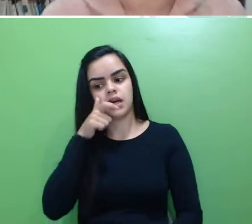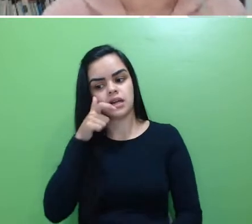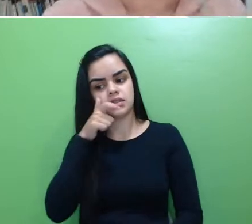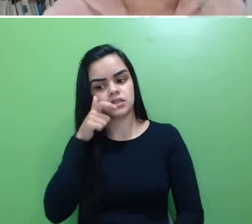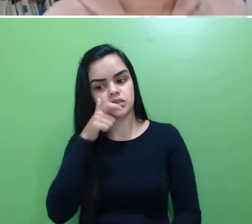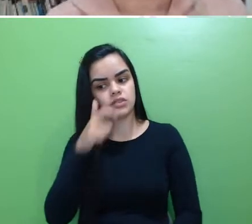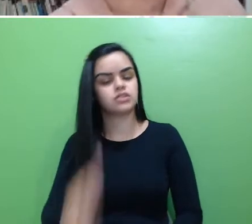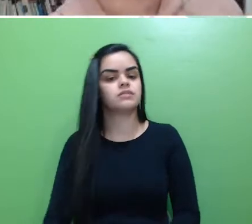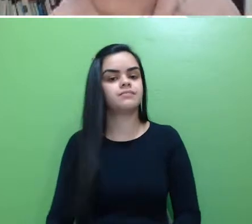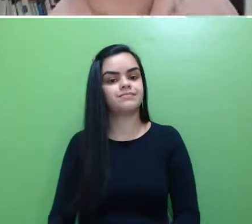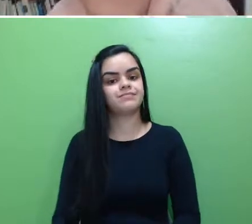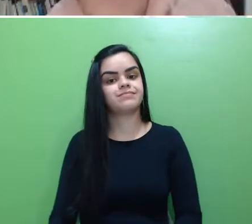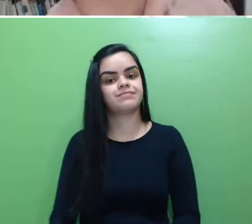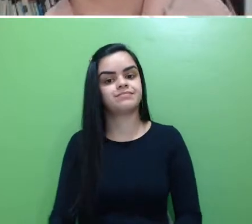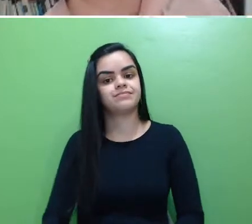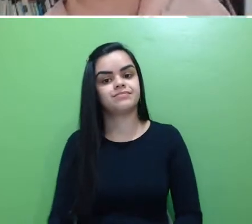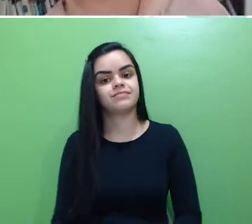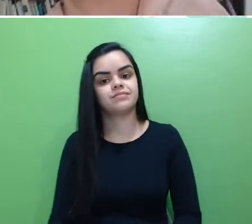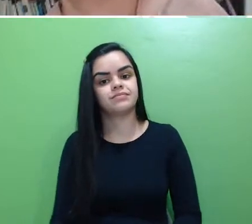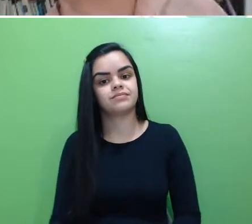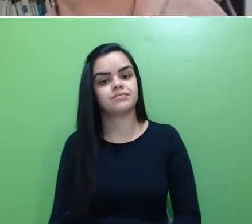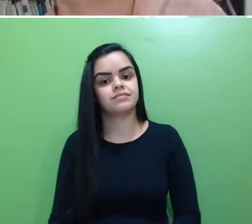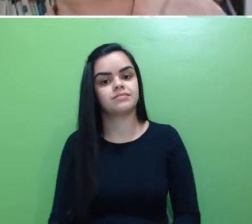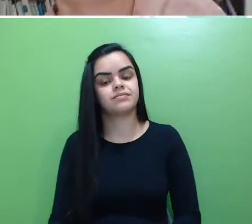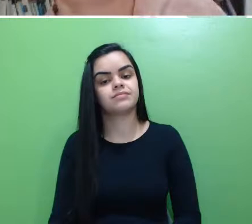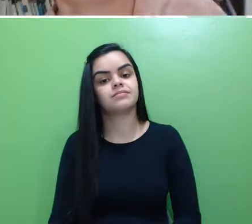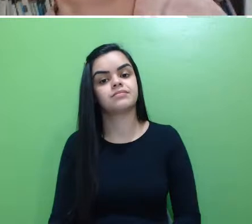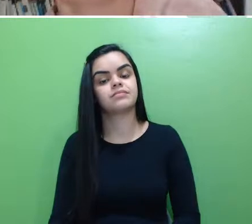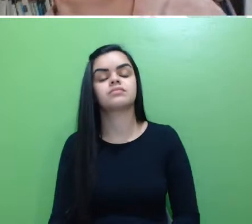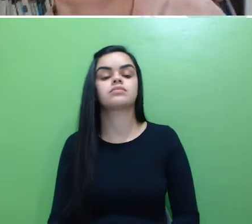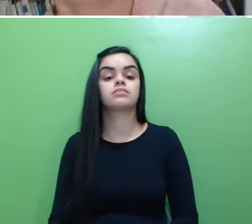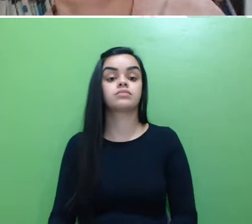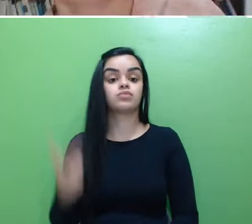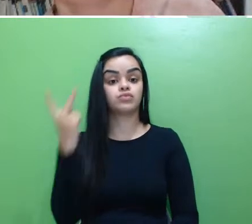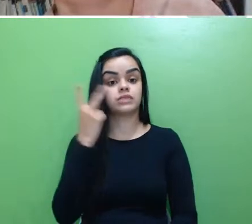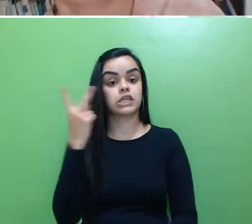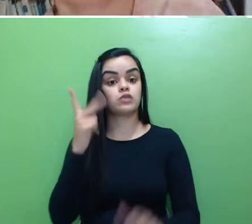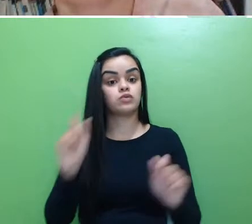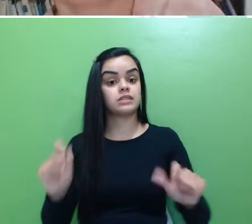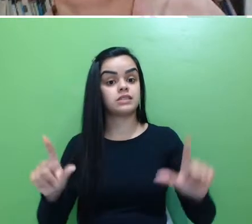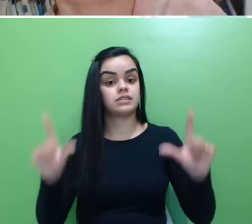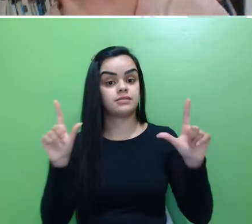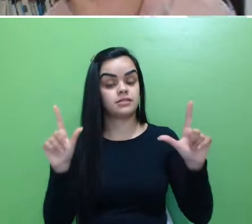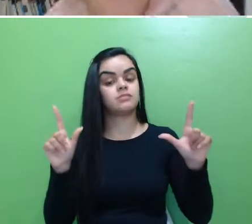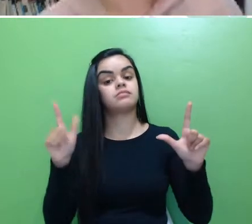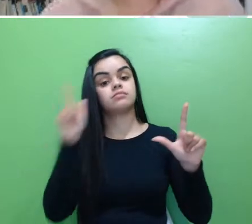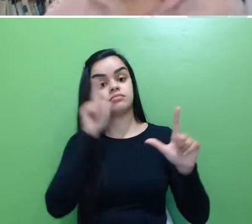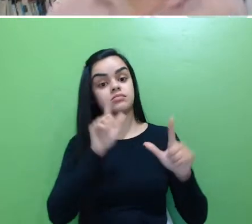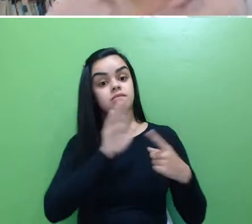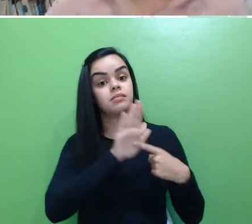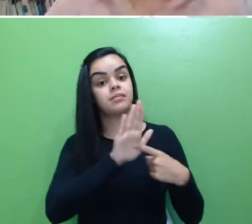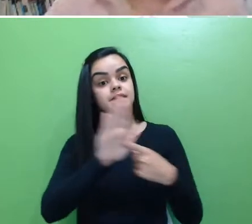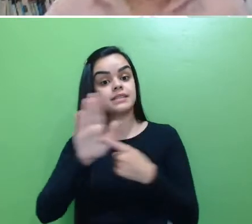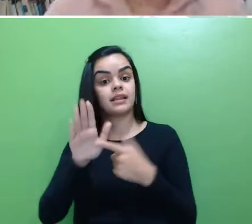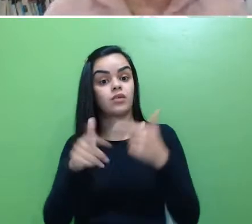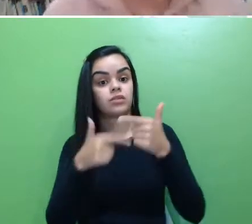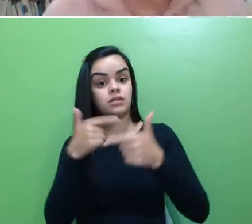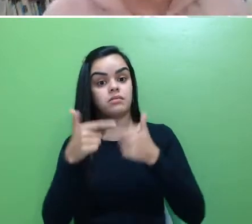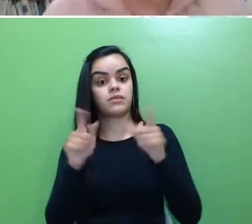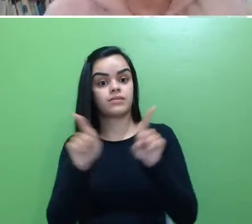quiser, né? E aí, um segundo certificado para quem for apresentar o trabalho,